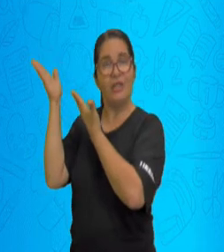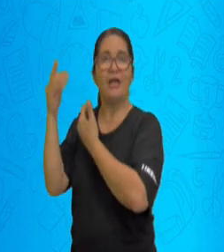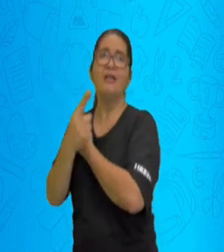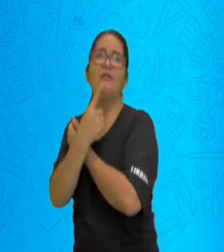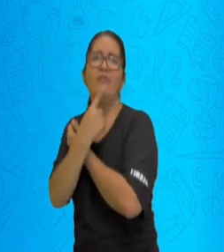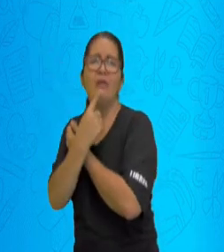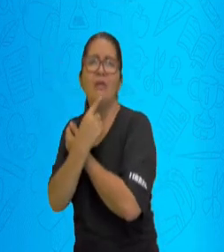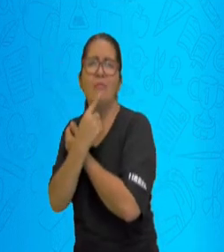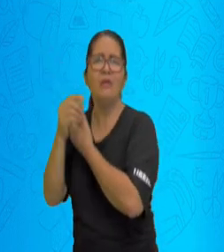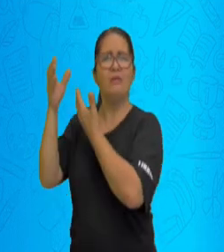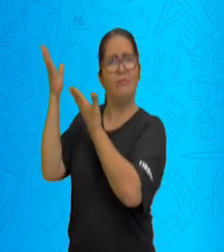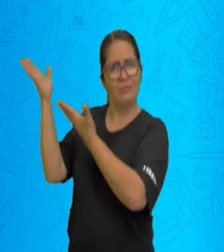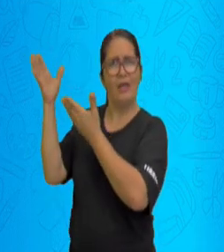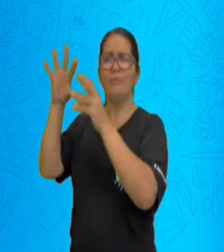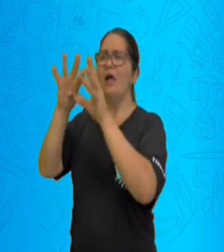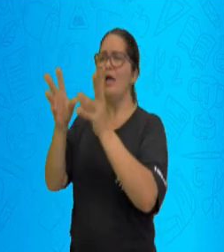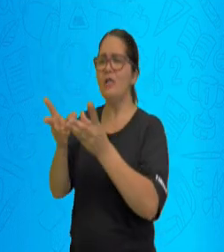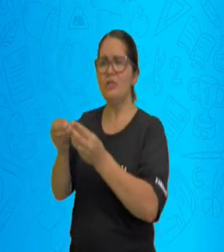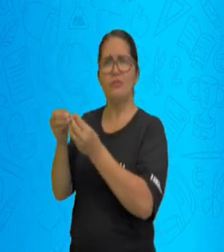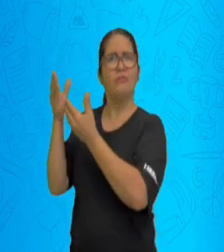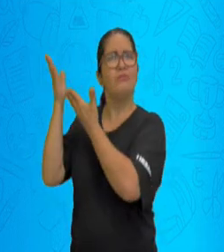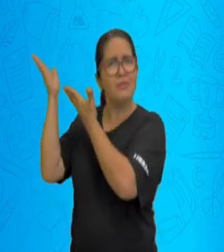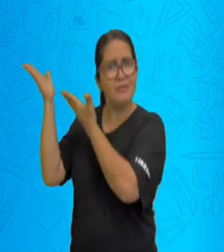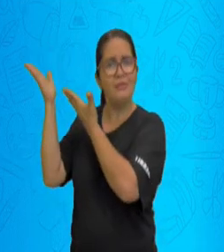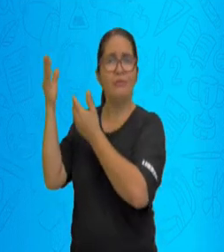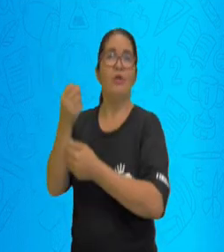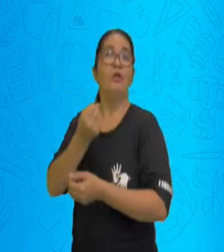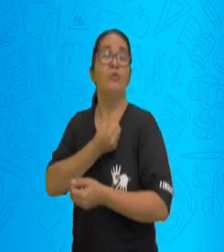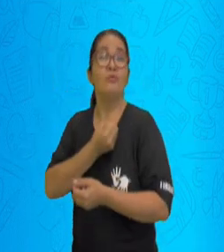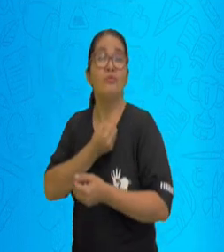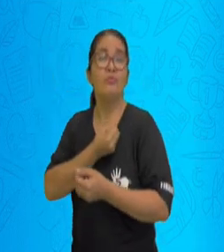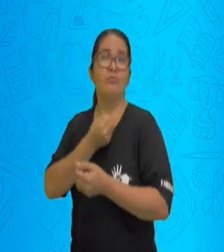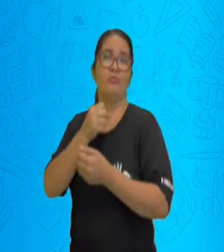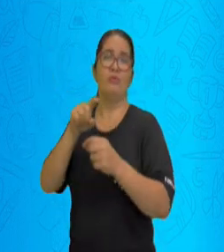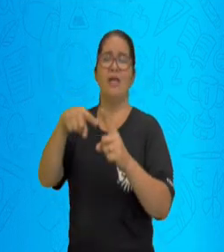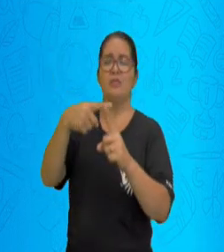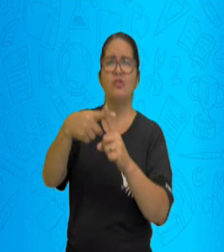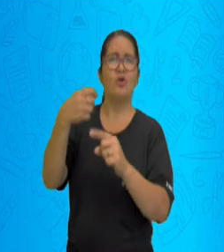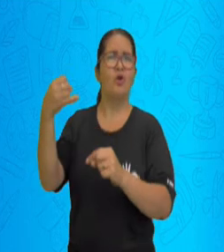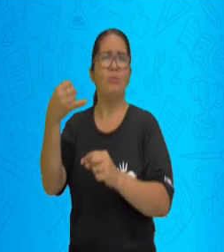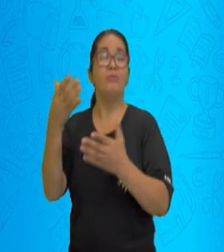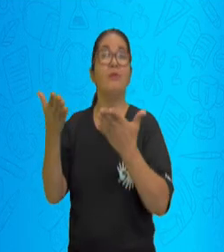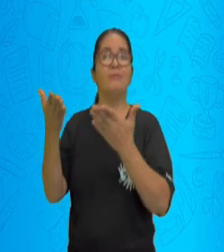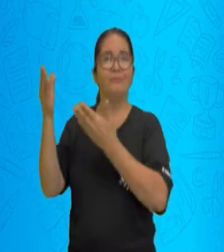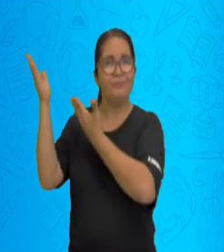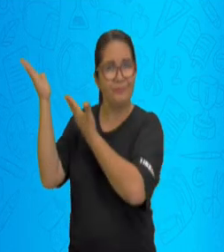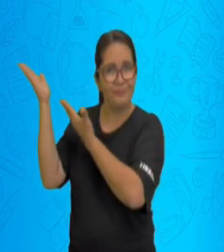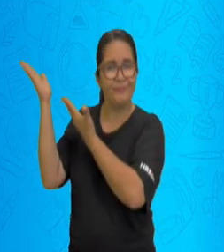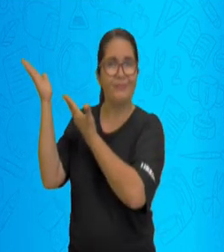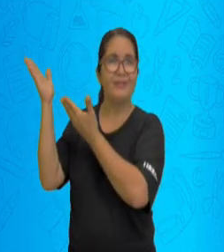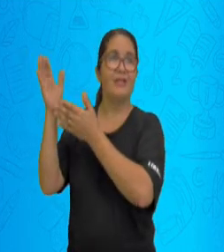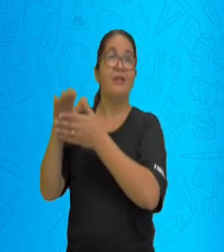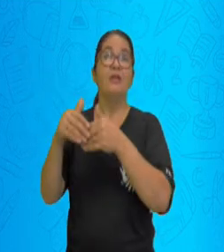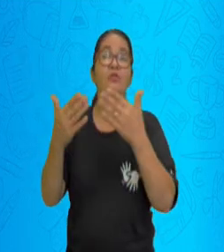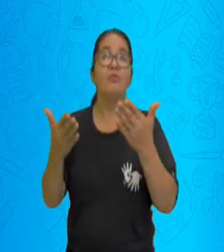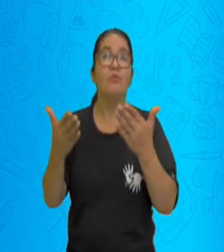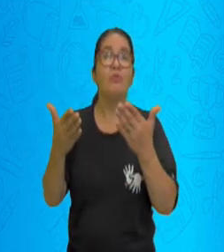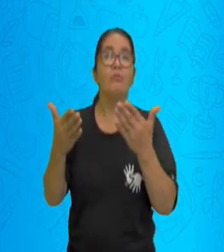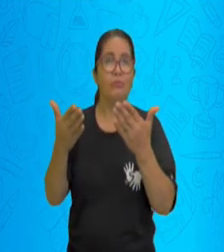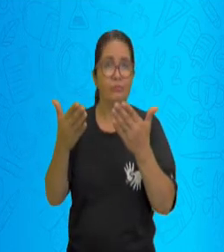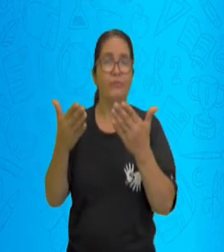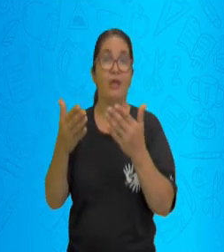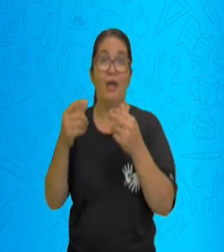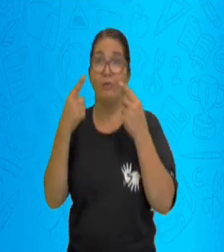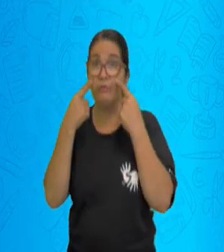1. Eu posso dizer que 5 mais 2 estabelece um sistema de igualdade 3 mais 1?